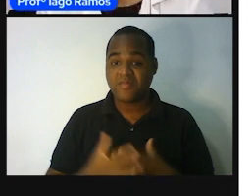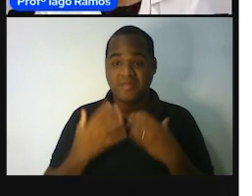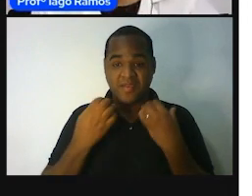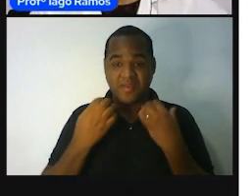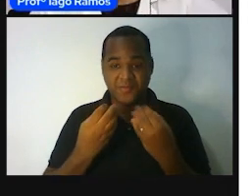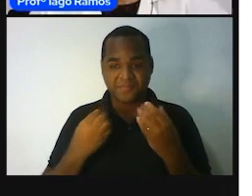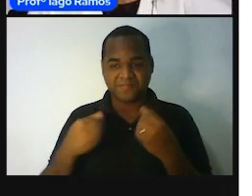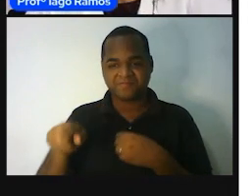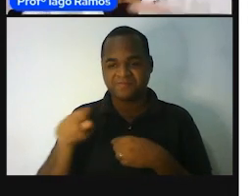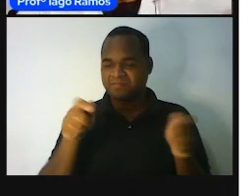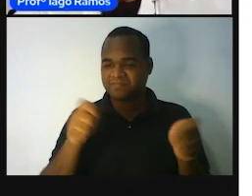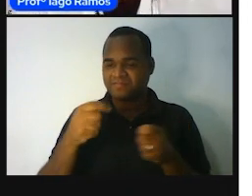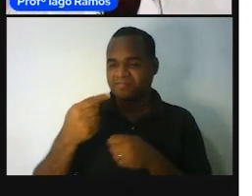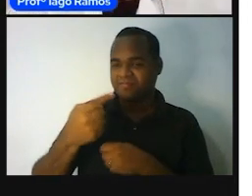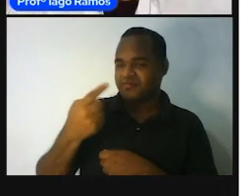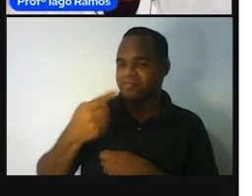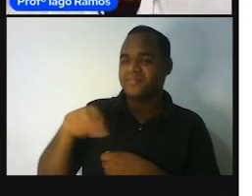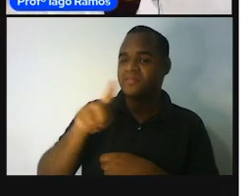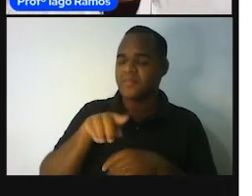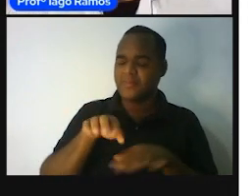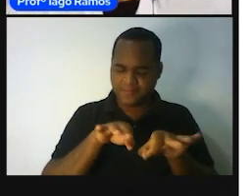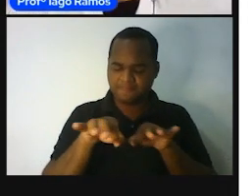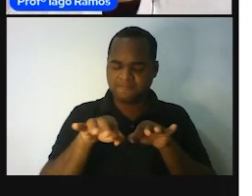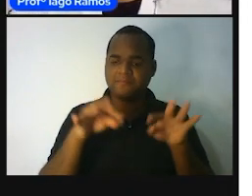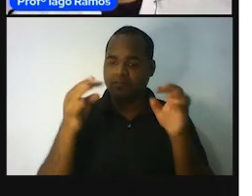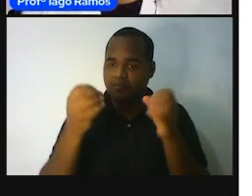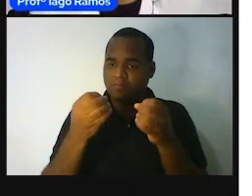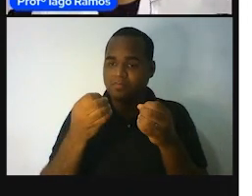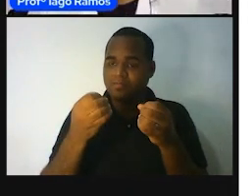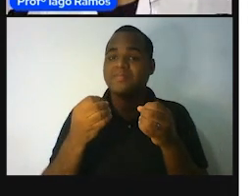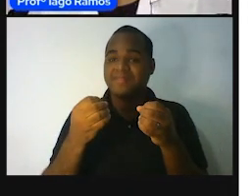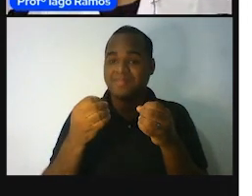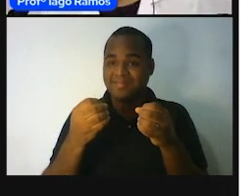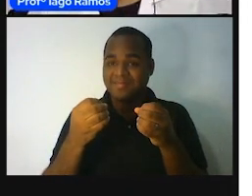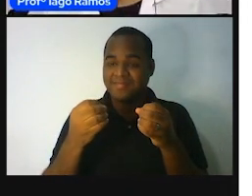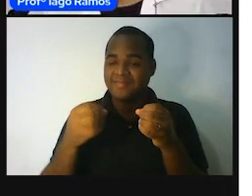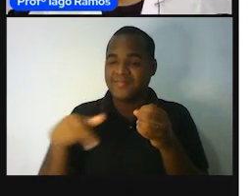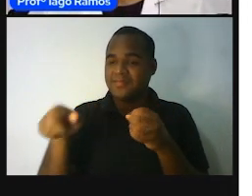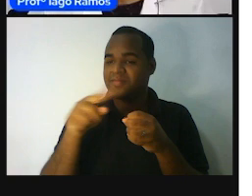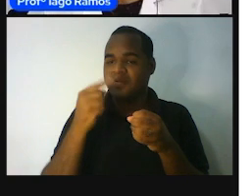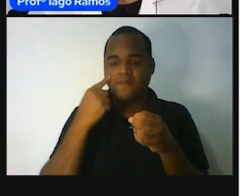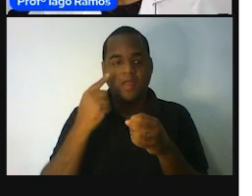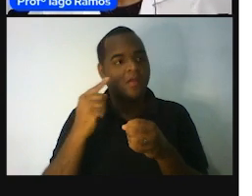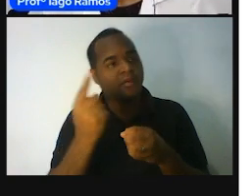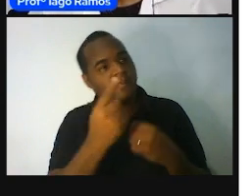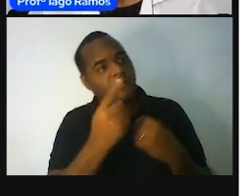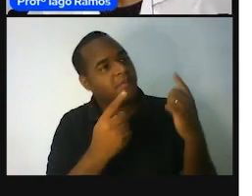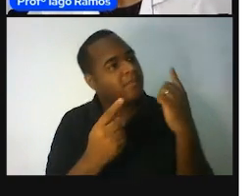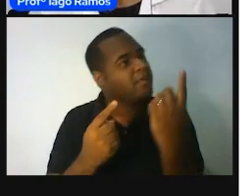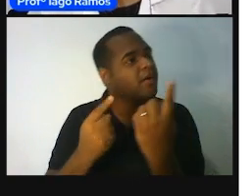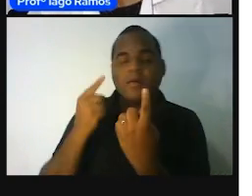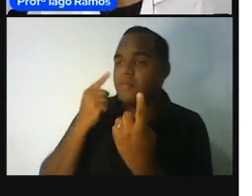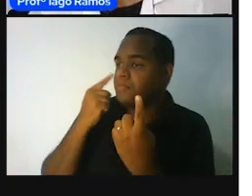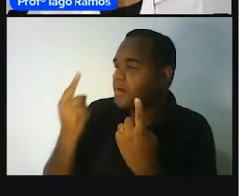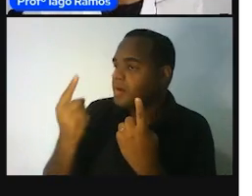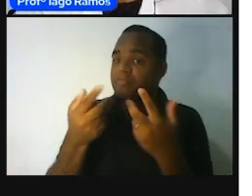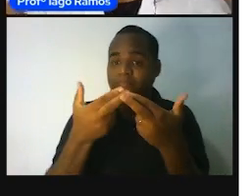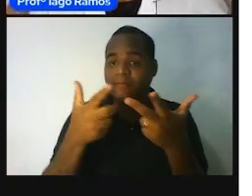reconhecer que tudo, a nossa vota tem nenhuma medida.